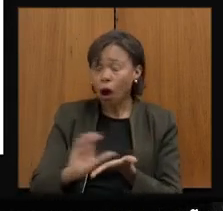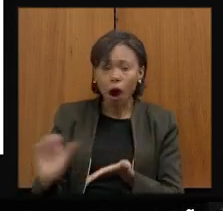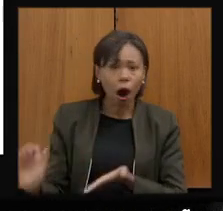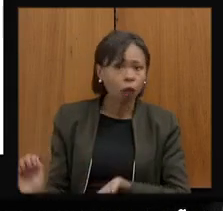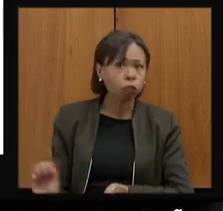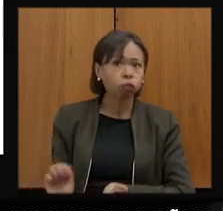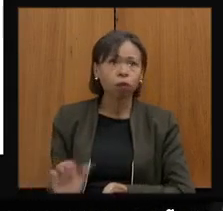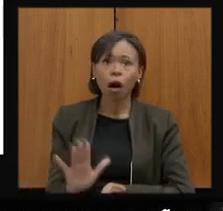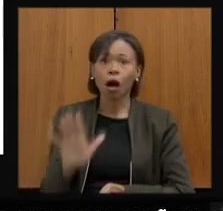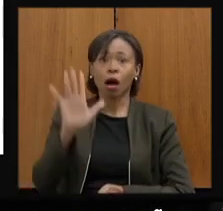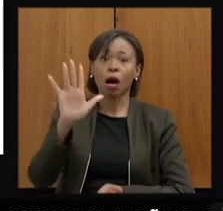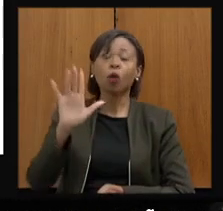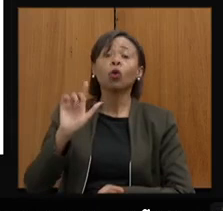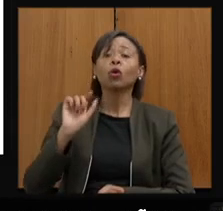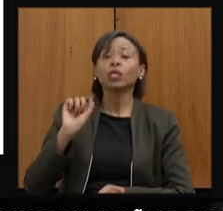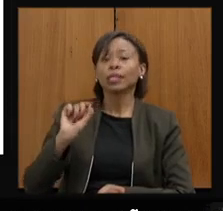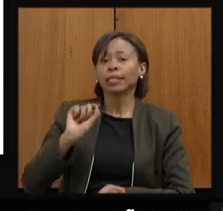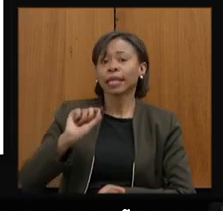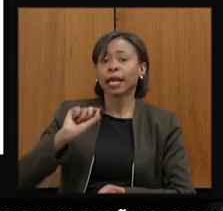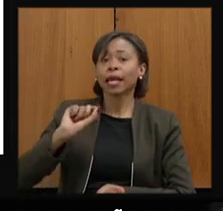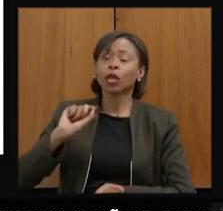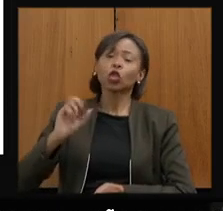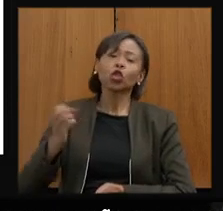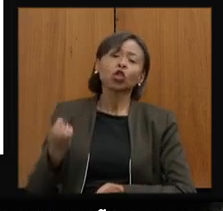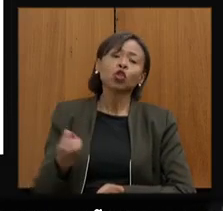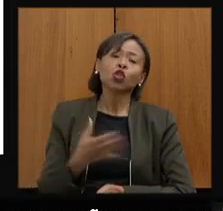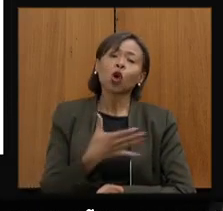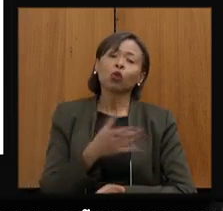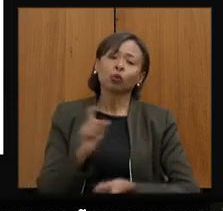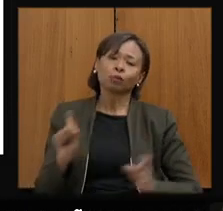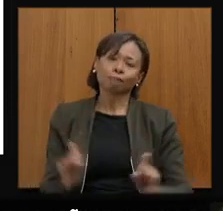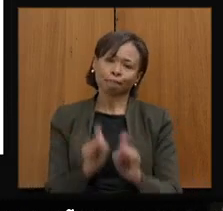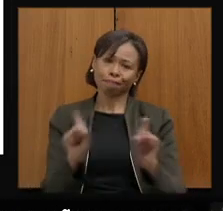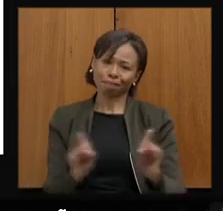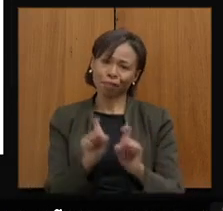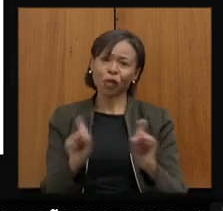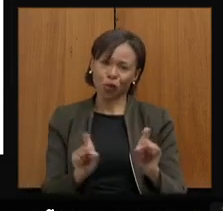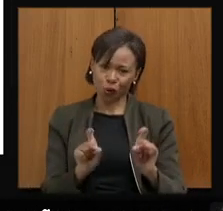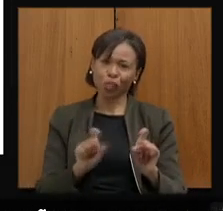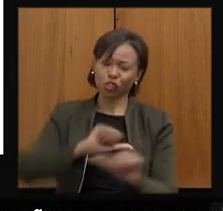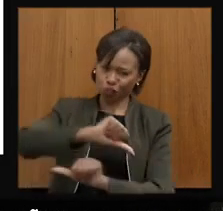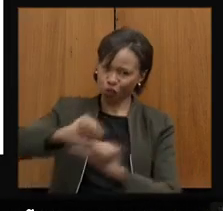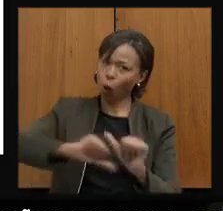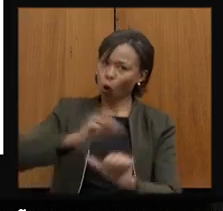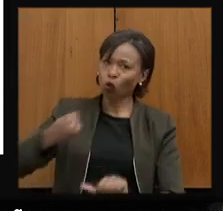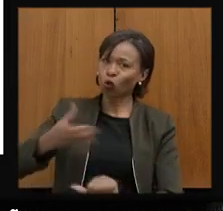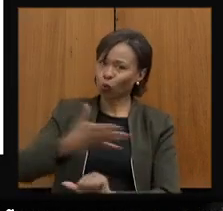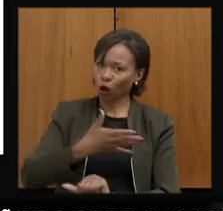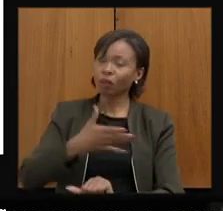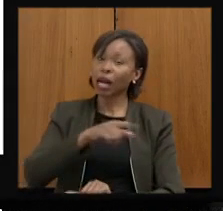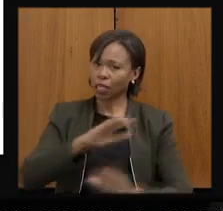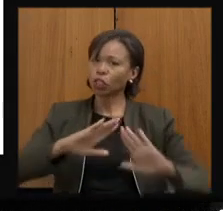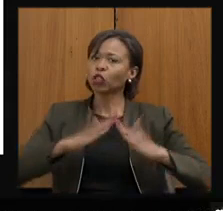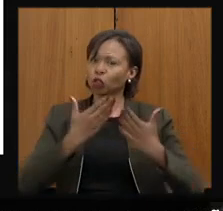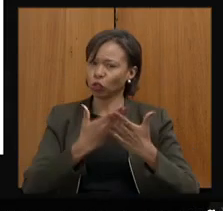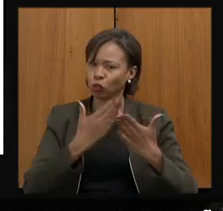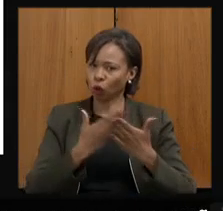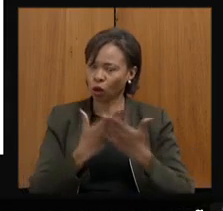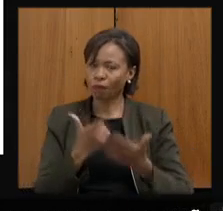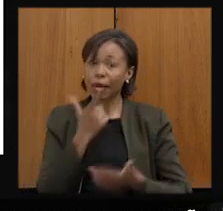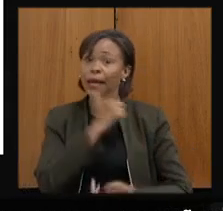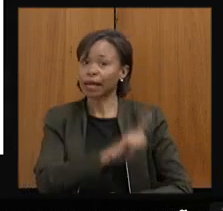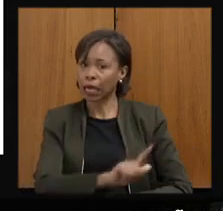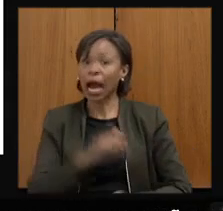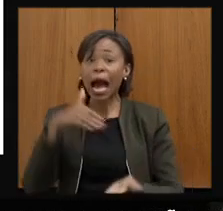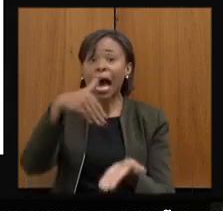na troca de novos computadores imobiliários, as escolas vêm recebendo isso, vão concluir essa recepção até